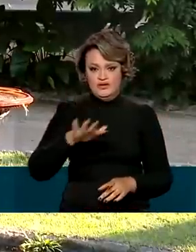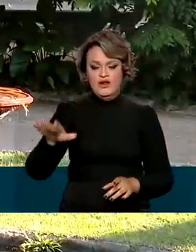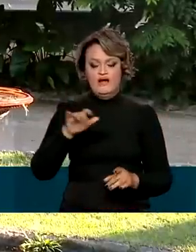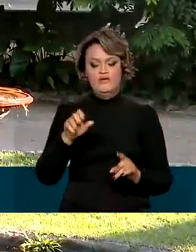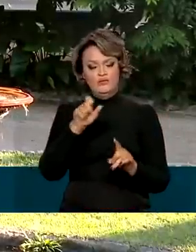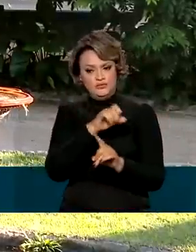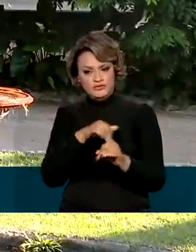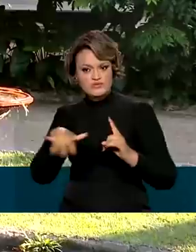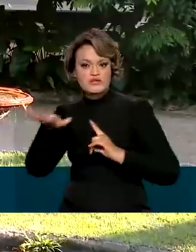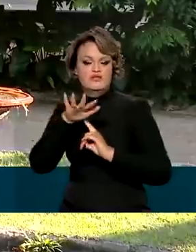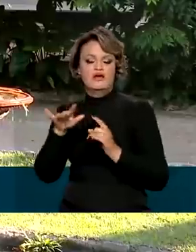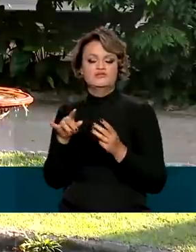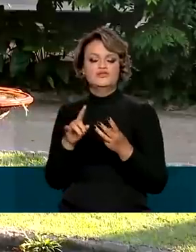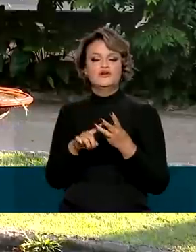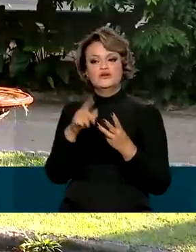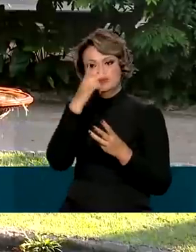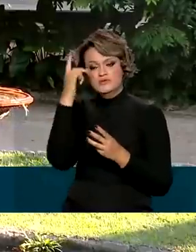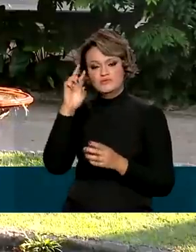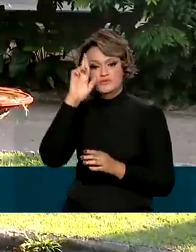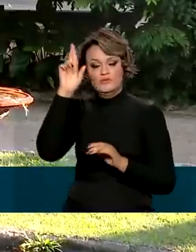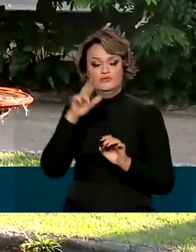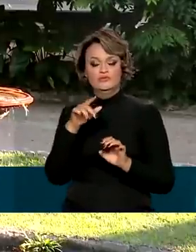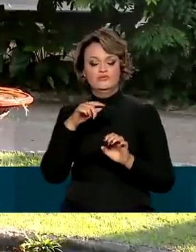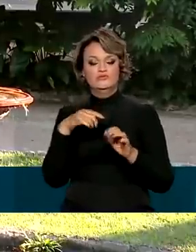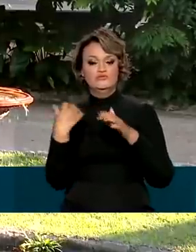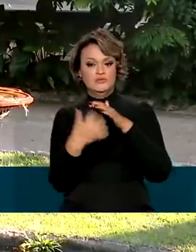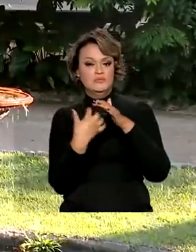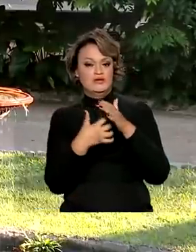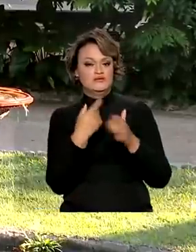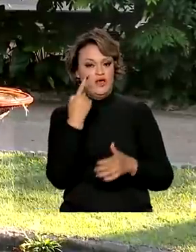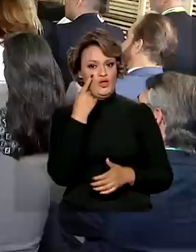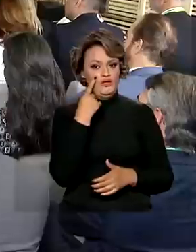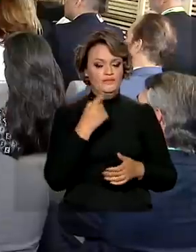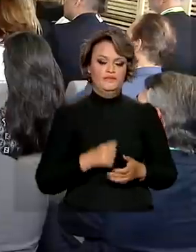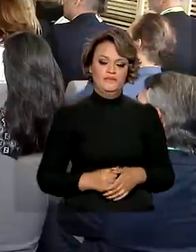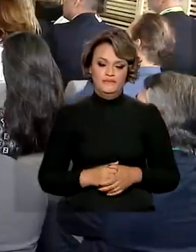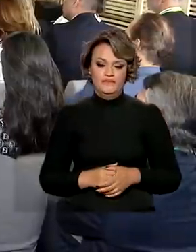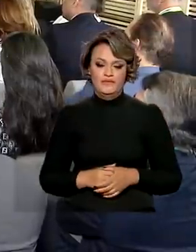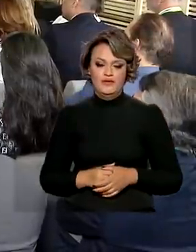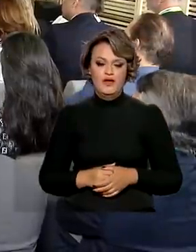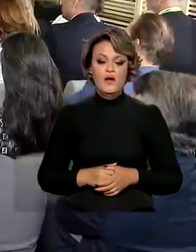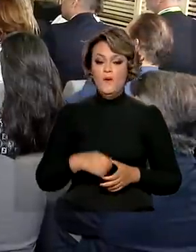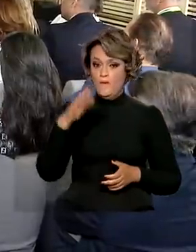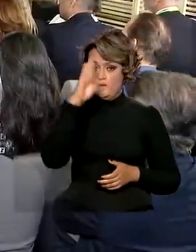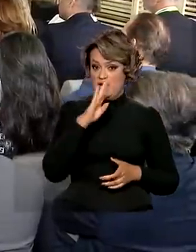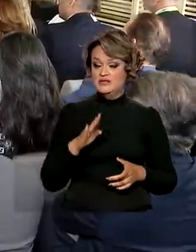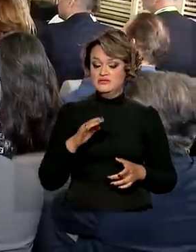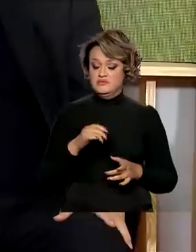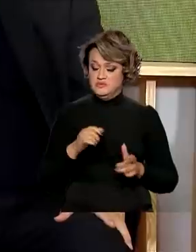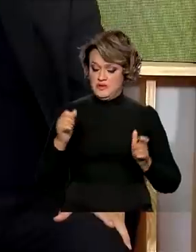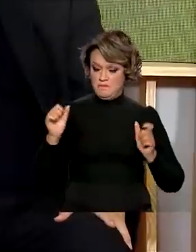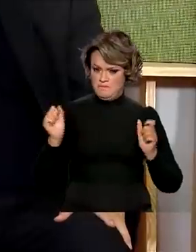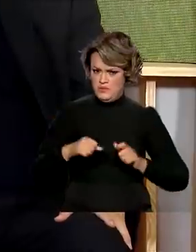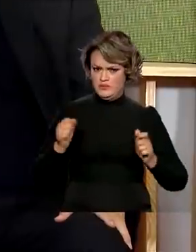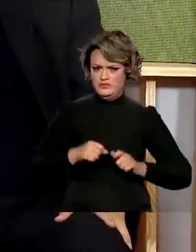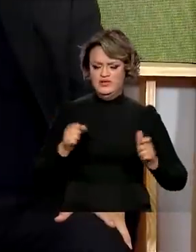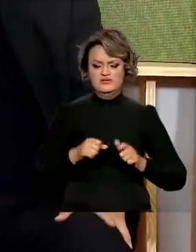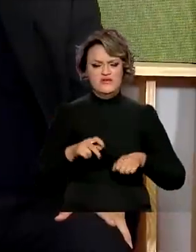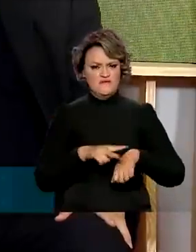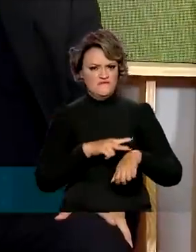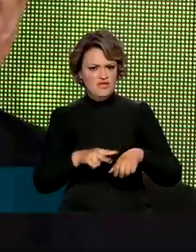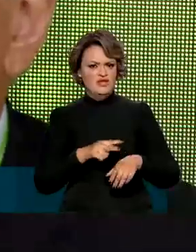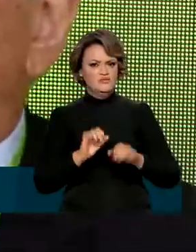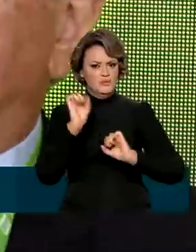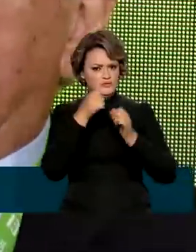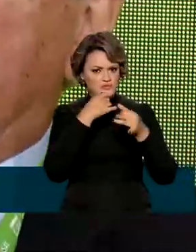sociedade civil e de empresários. Vamos ver a reportagem. O Brasil como potência verde e energética foi um